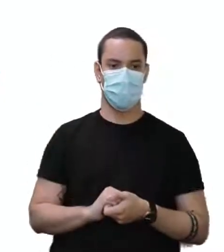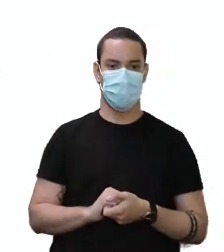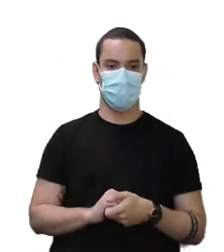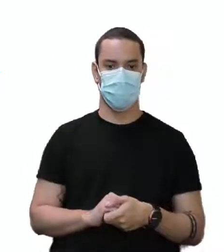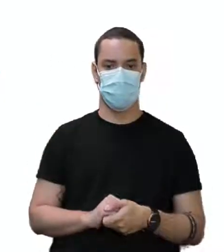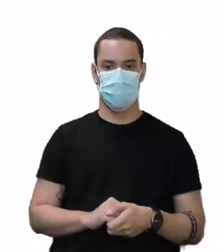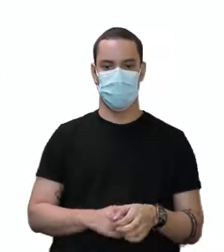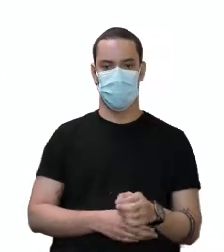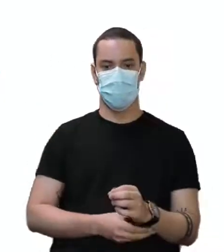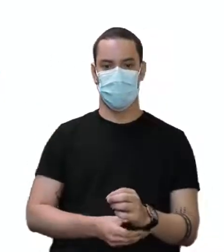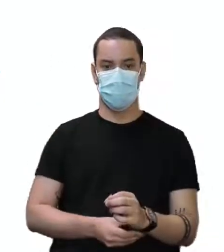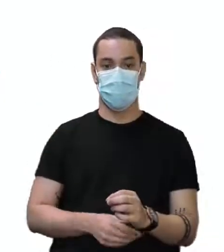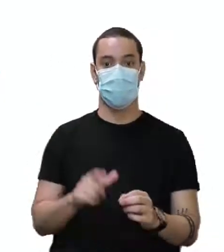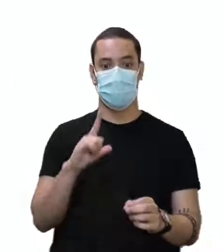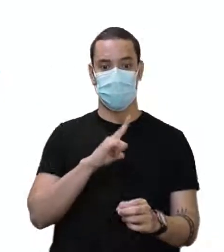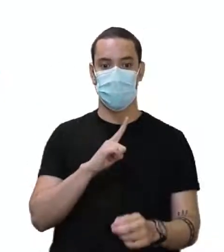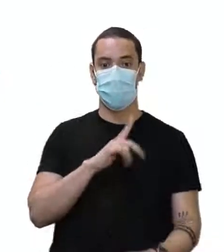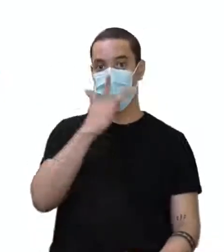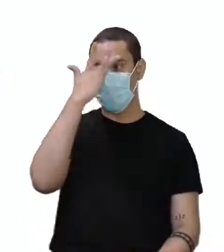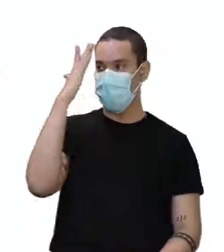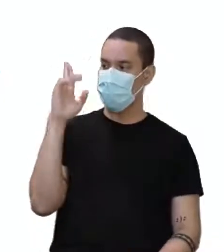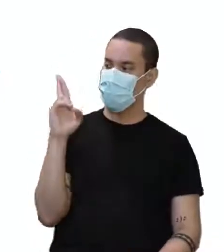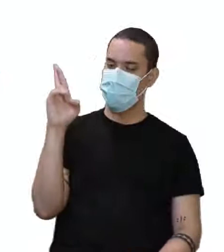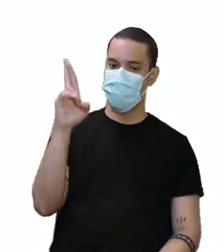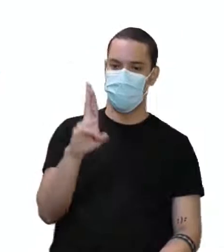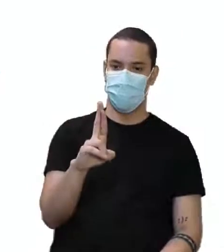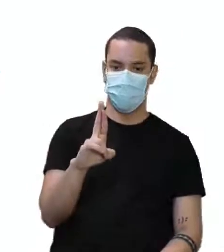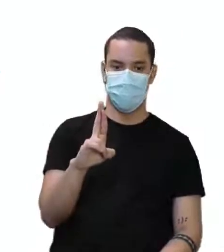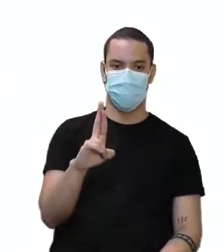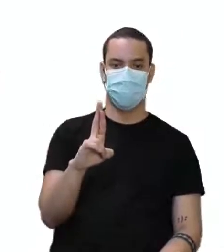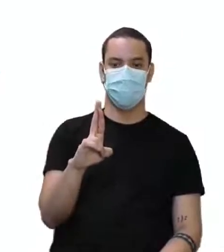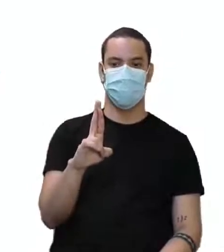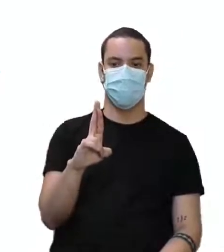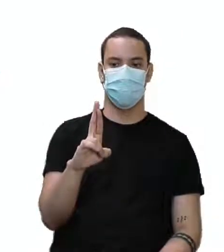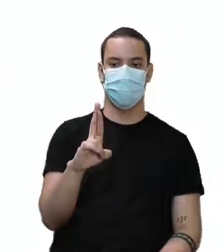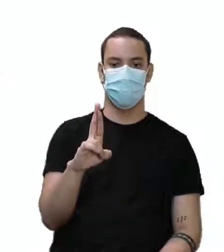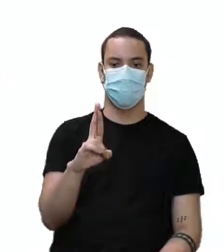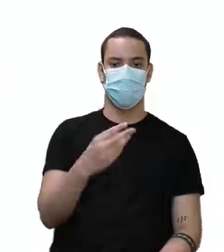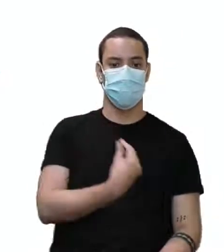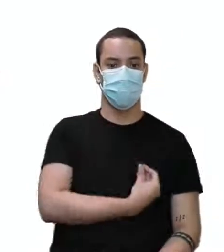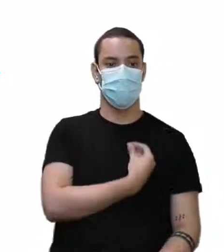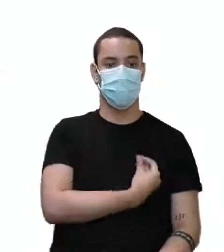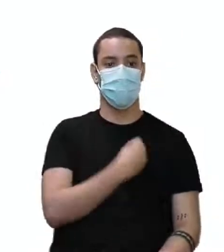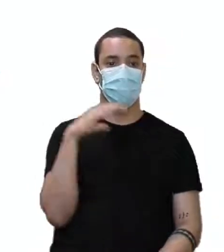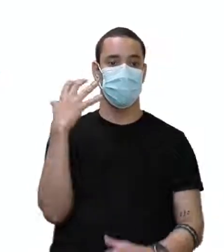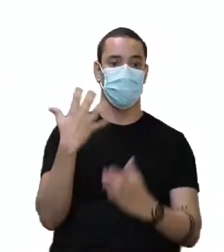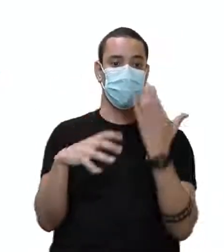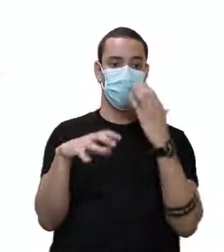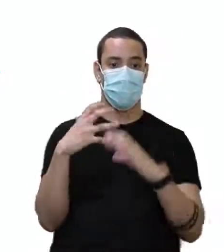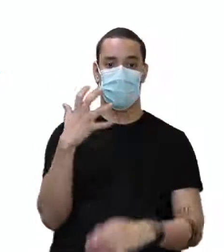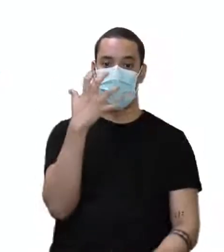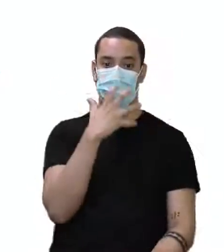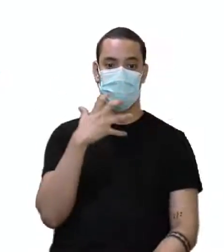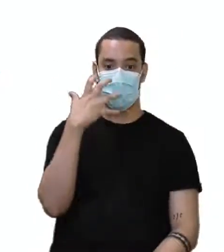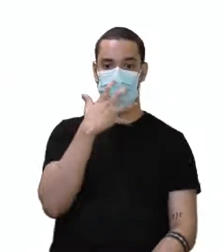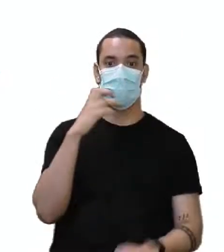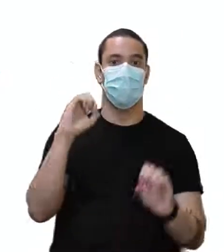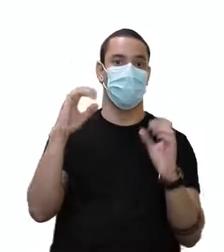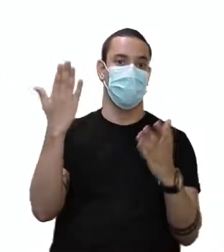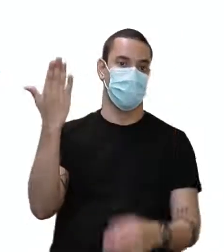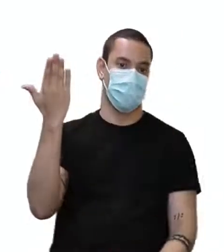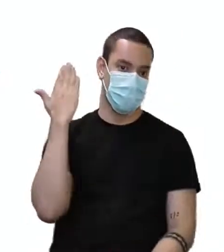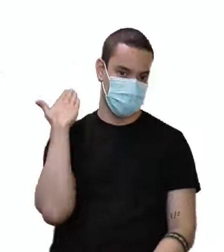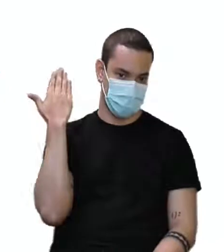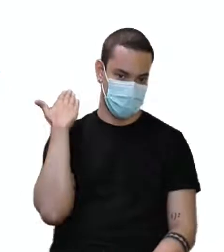singing in the last party. A pessoa respondeu. They were singing in last party. Estavam cantando na festa passada.